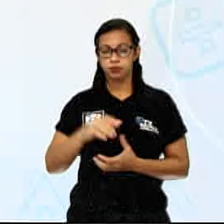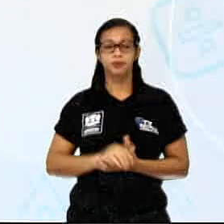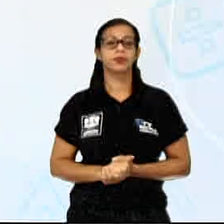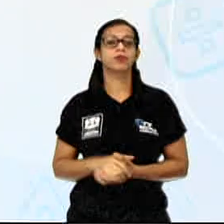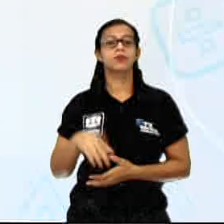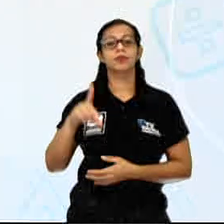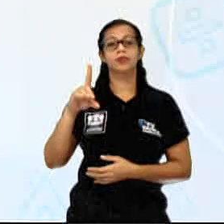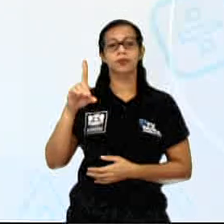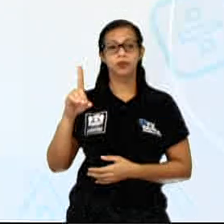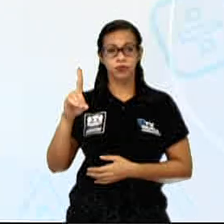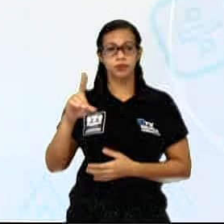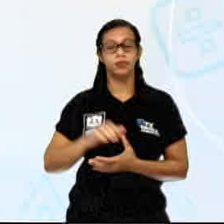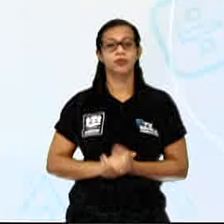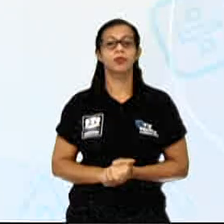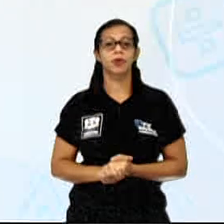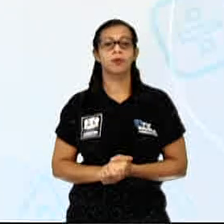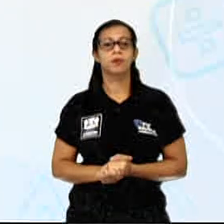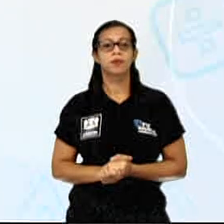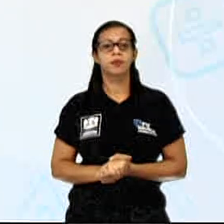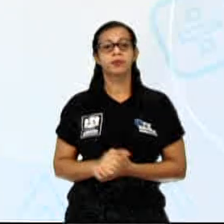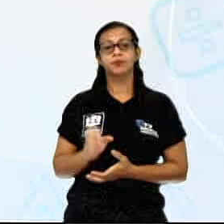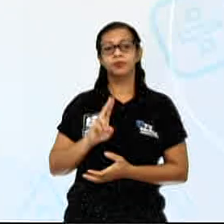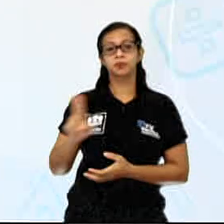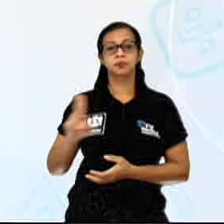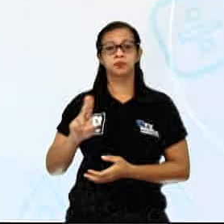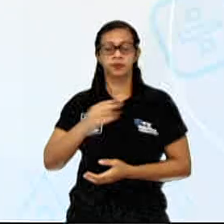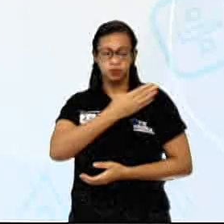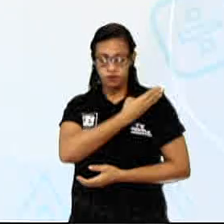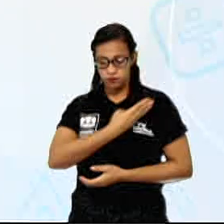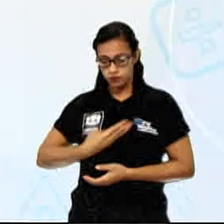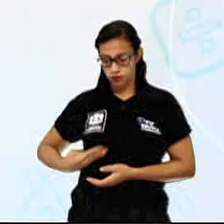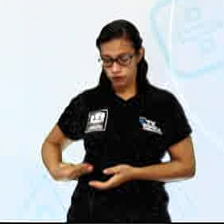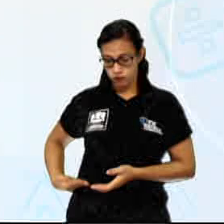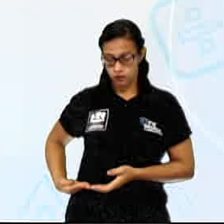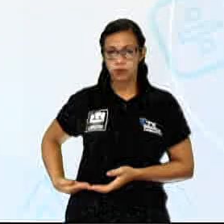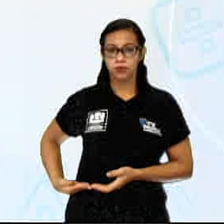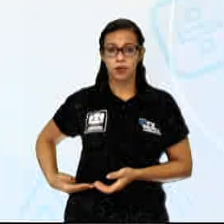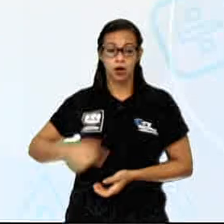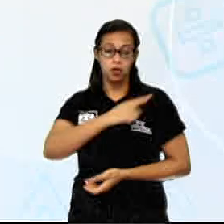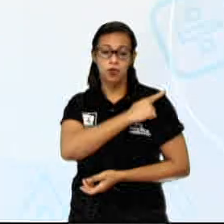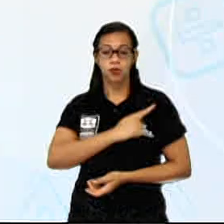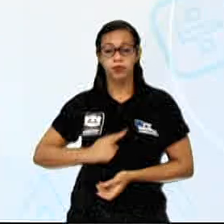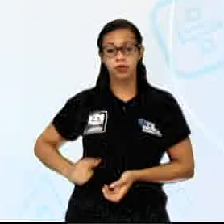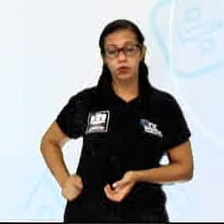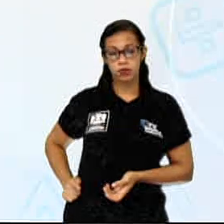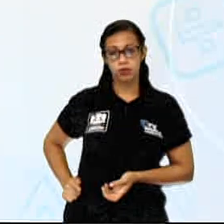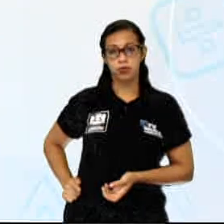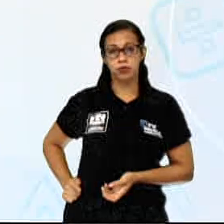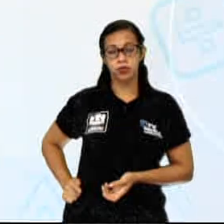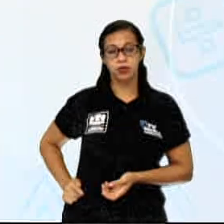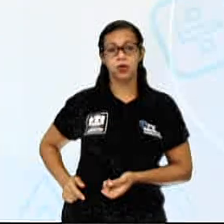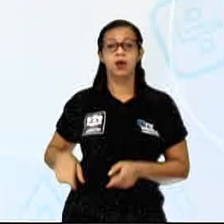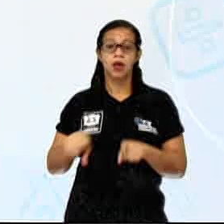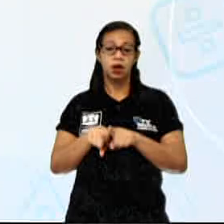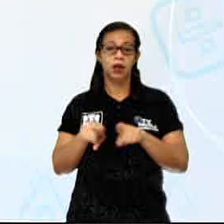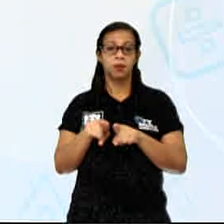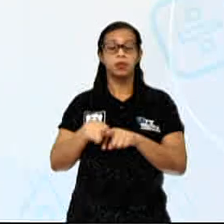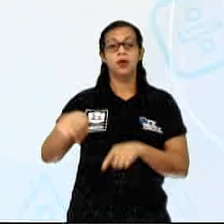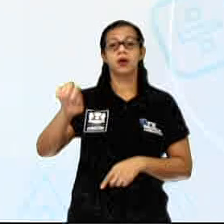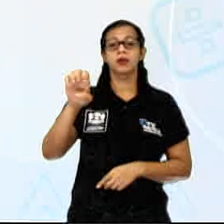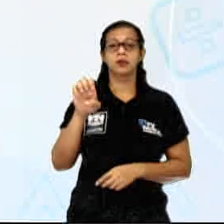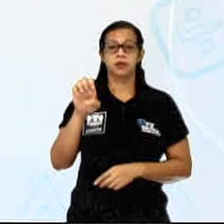apoio entre o presidente da República e os governadores de política dos governadores. E, por fim, a letra E.